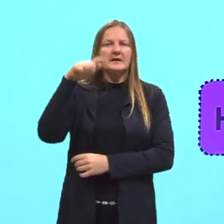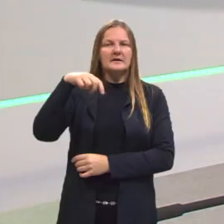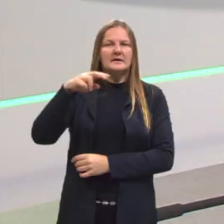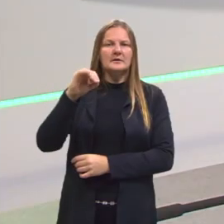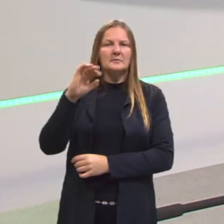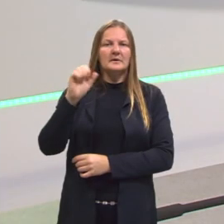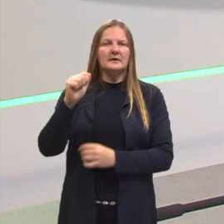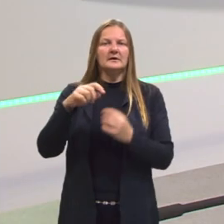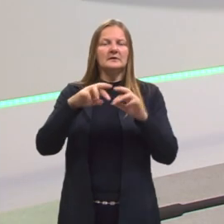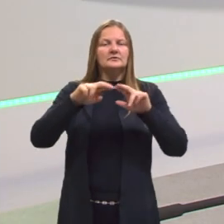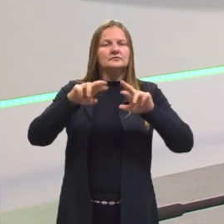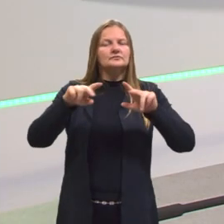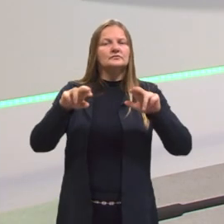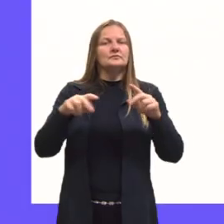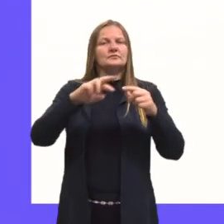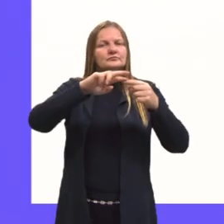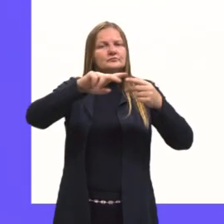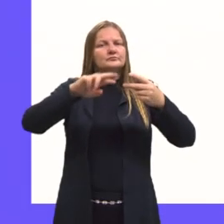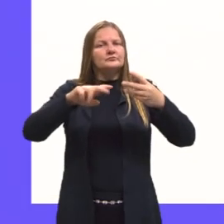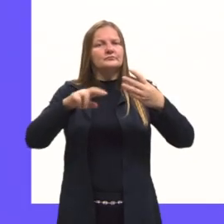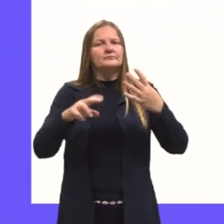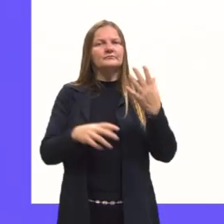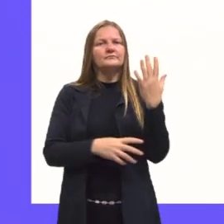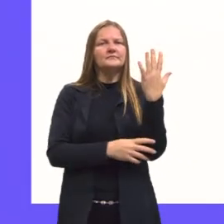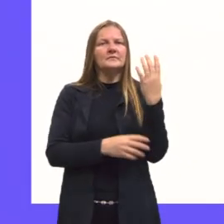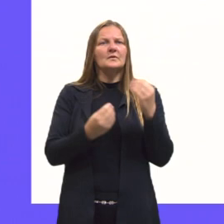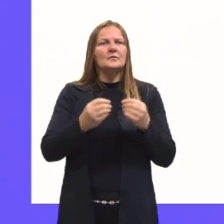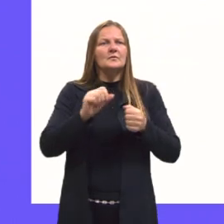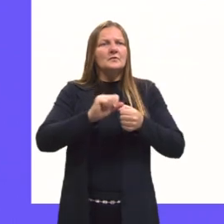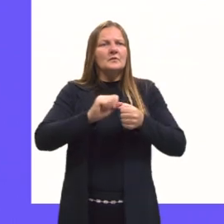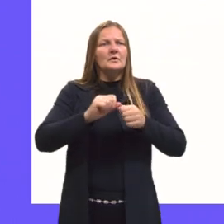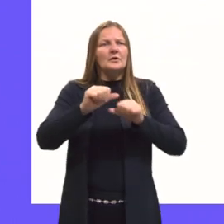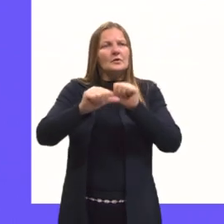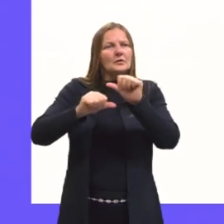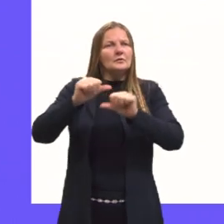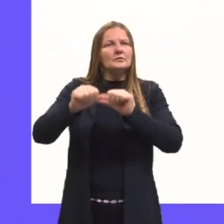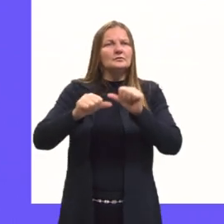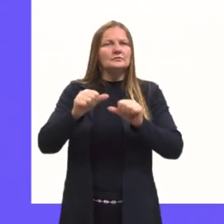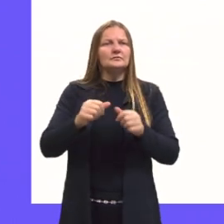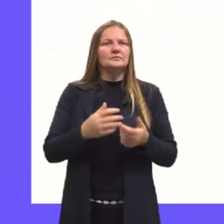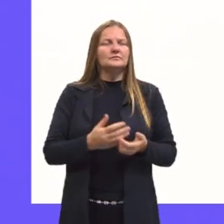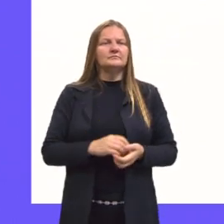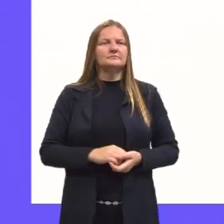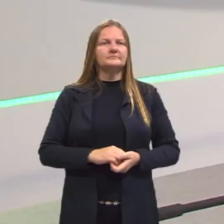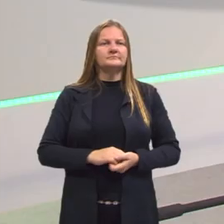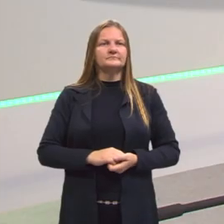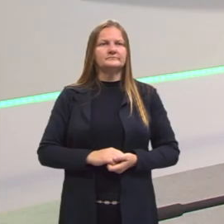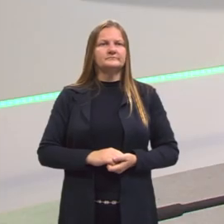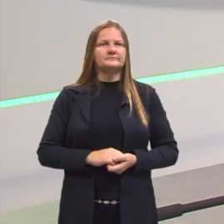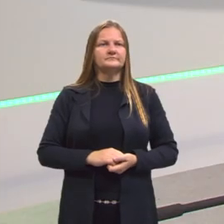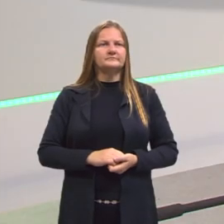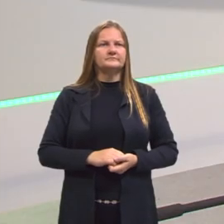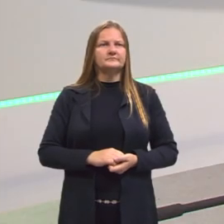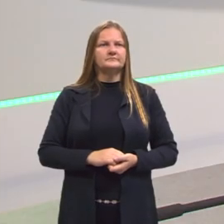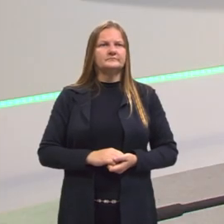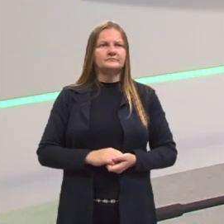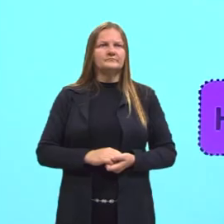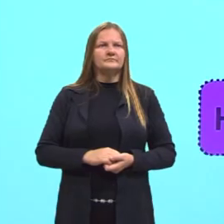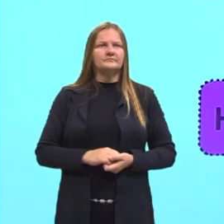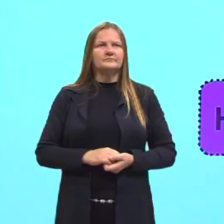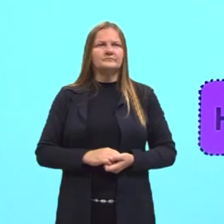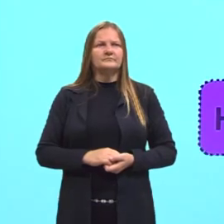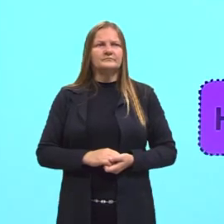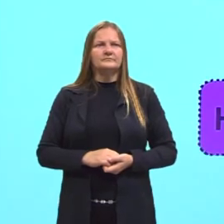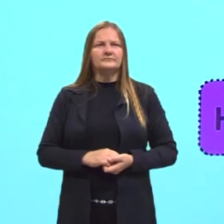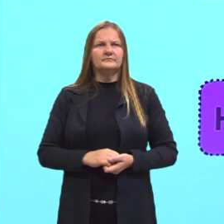esclerênquima. Certo? Agora, partindo lá para os meristemas secundários. O